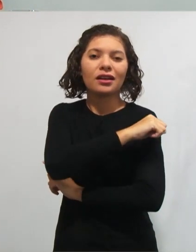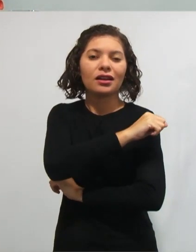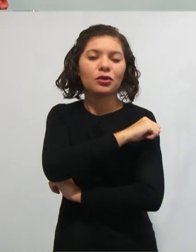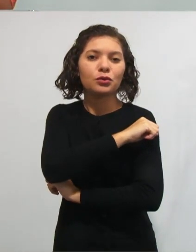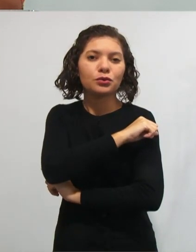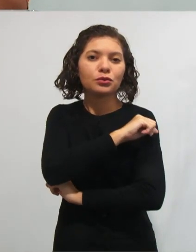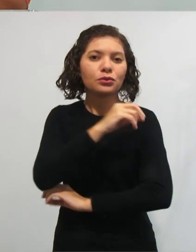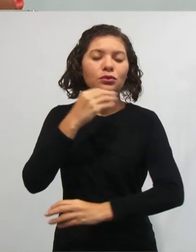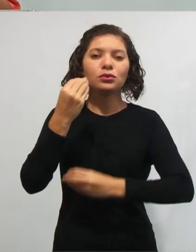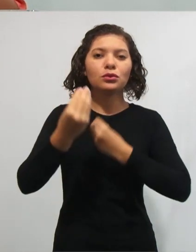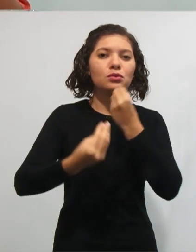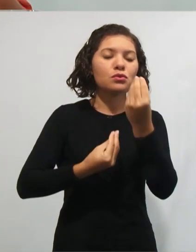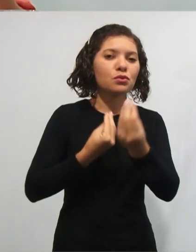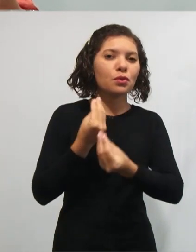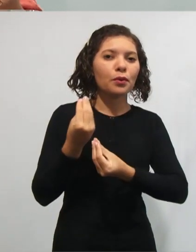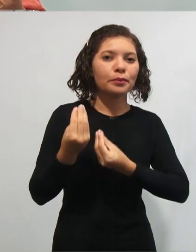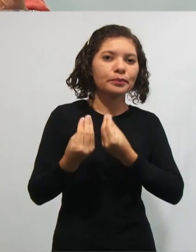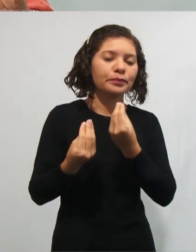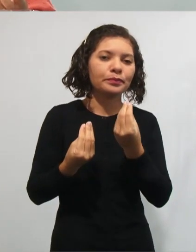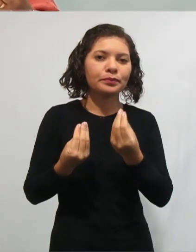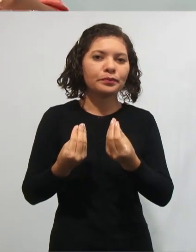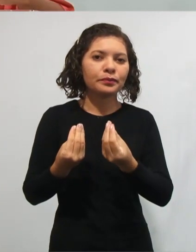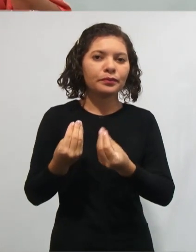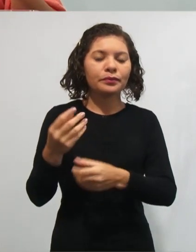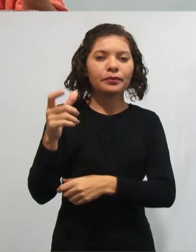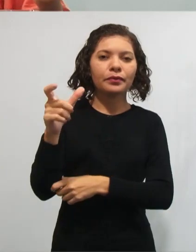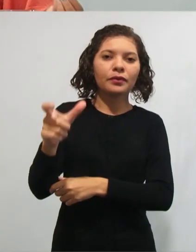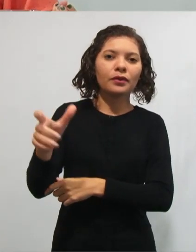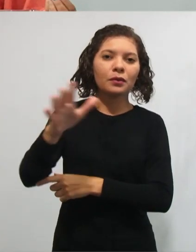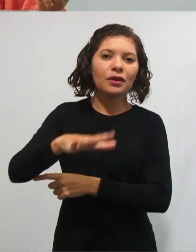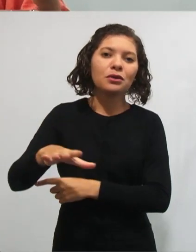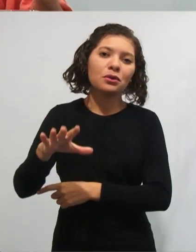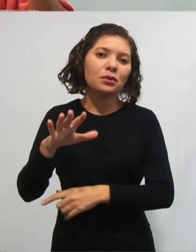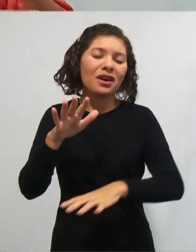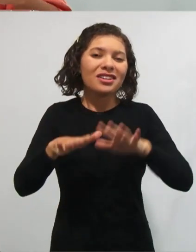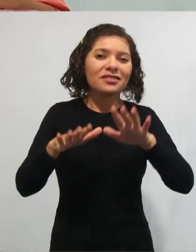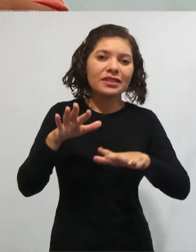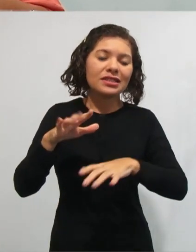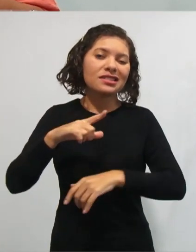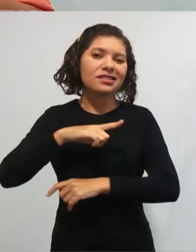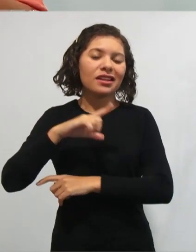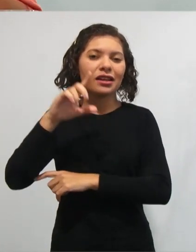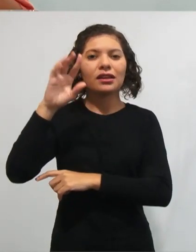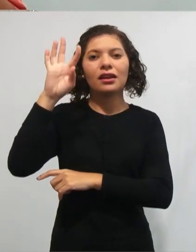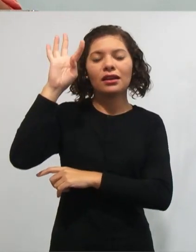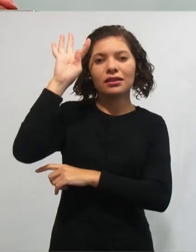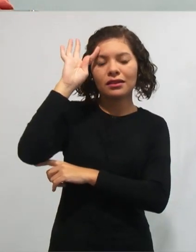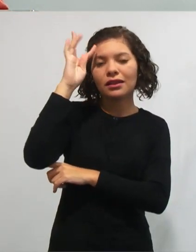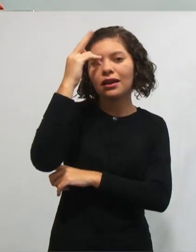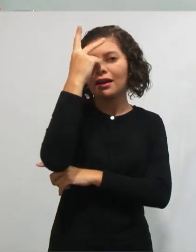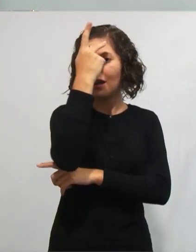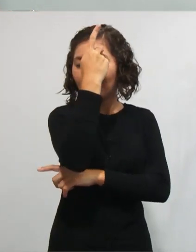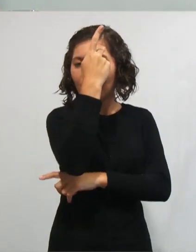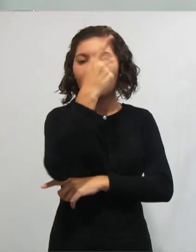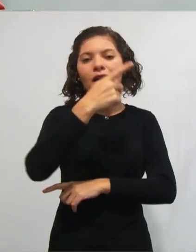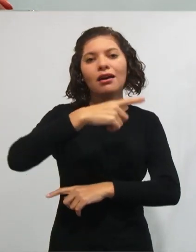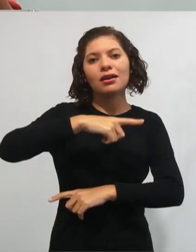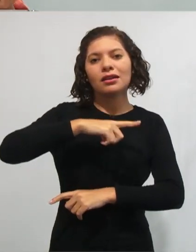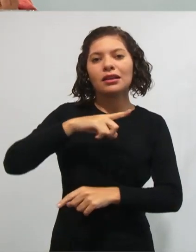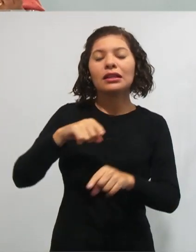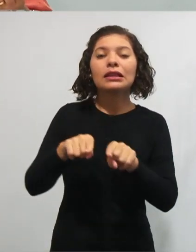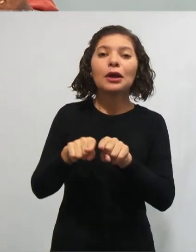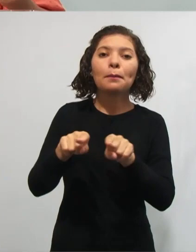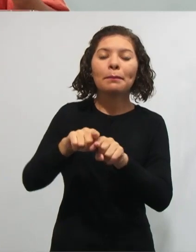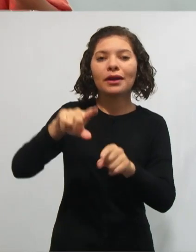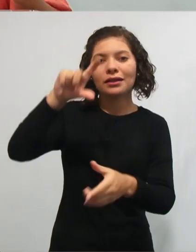também é um sinal de comorbidade para aquele aluno que é TDH, que tem também traços de dislexia, ou é